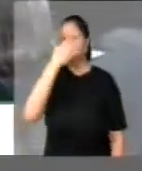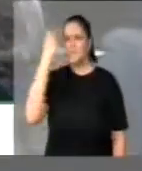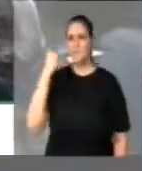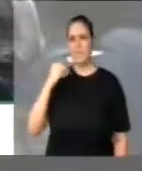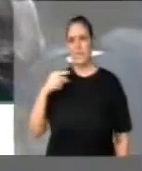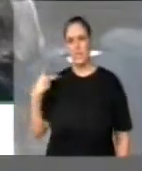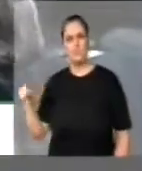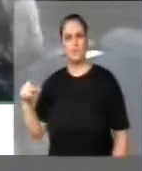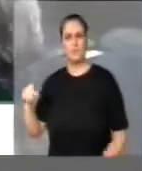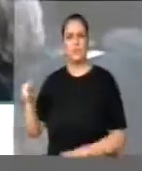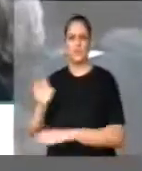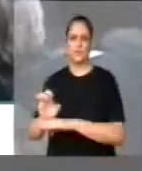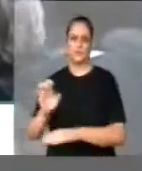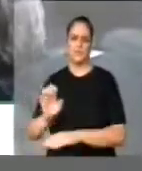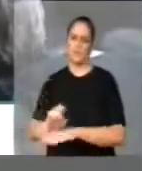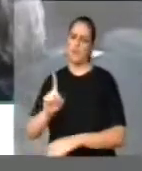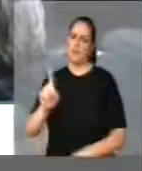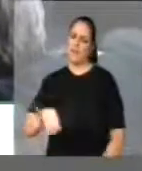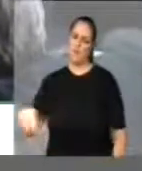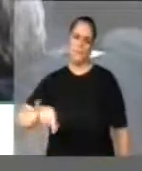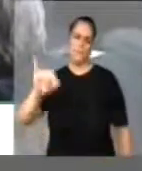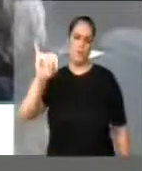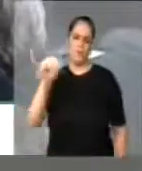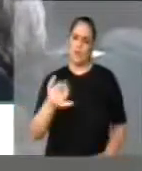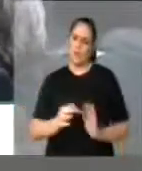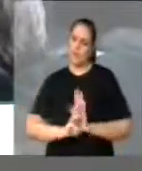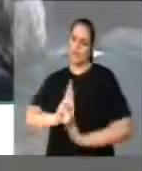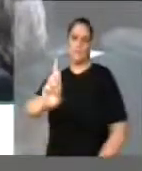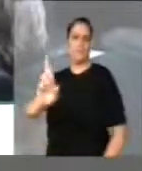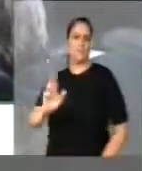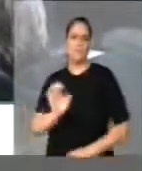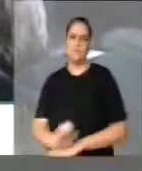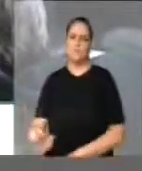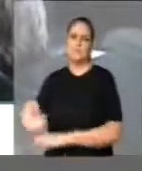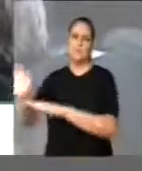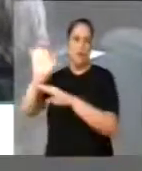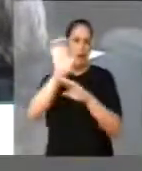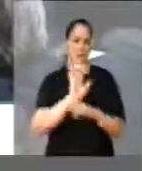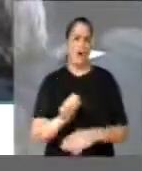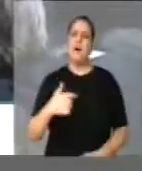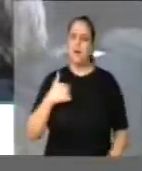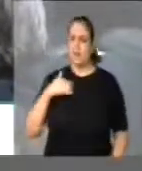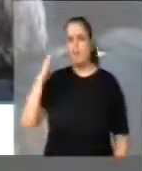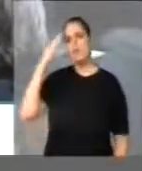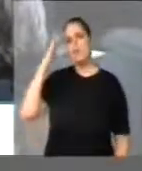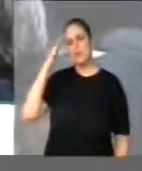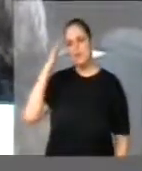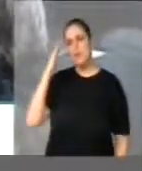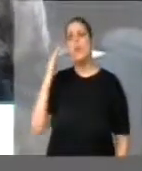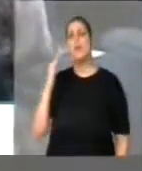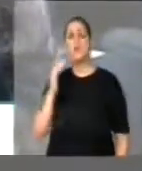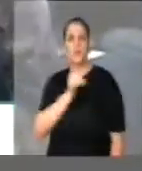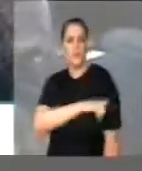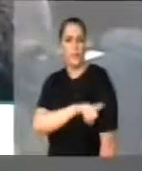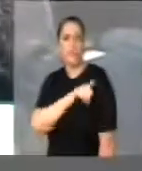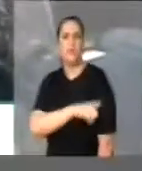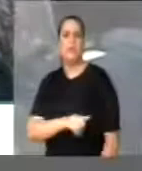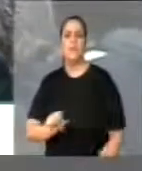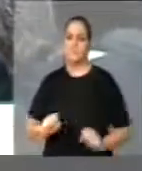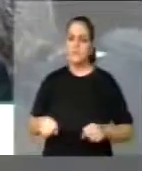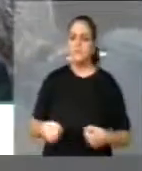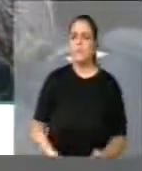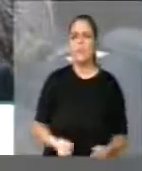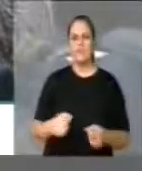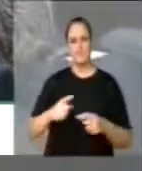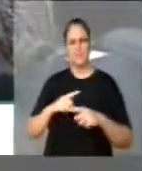e o seu estado. Aqui é uma questão de representação também das unidades da federação. Eu entendo que os parlamentares do Rio estejam fazendo sacrifício,